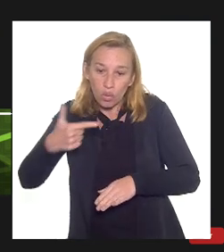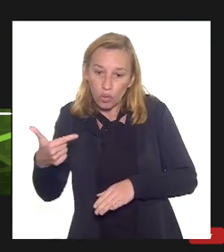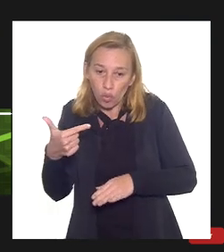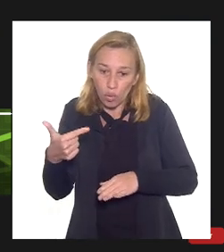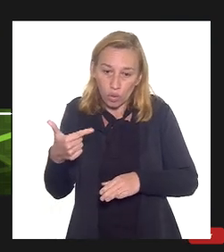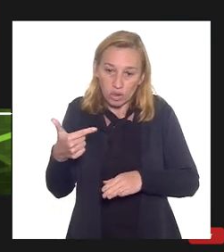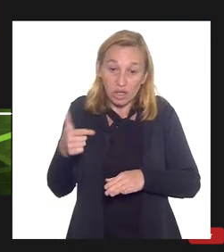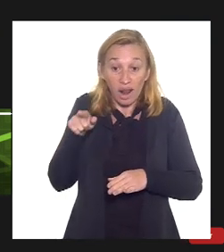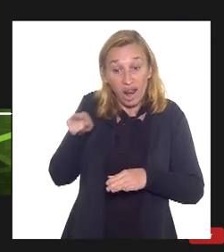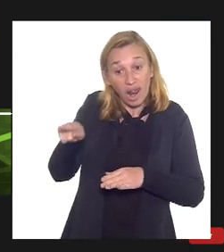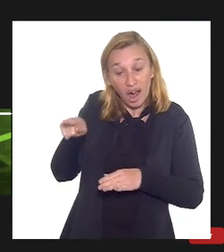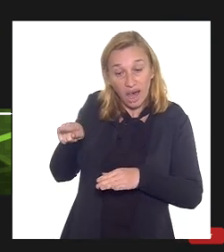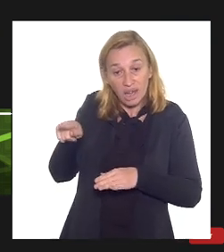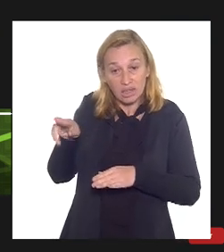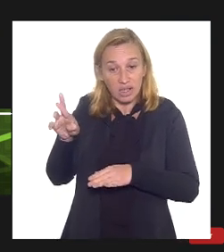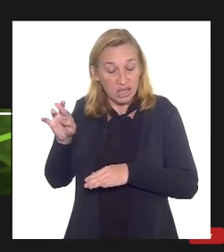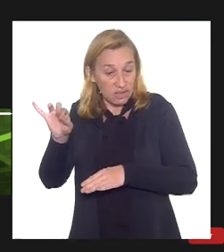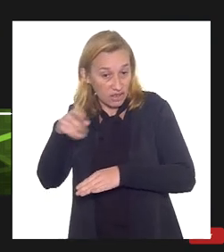lá no reservatório